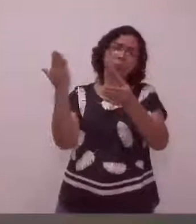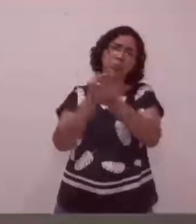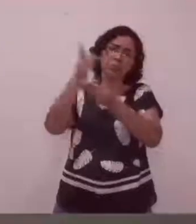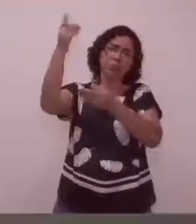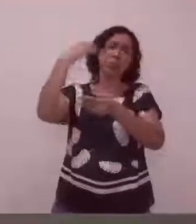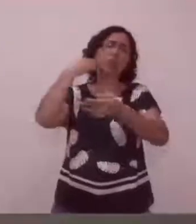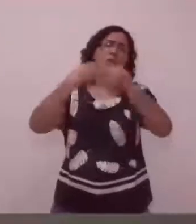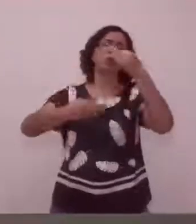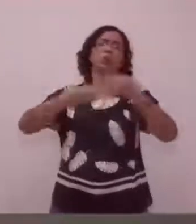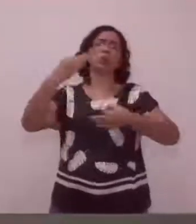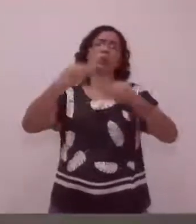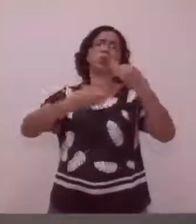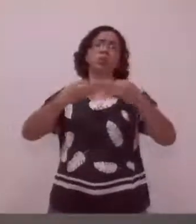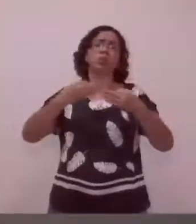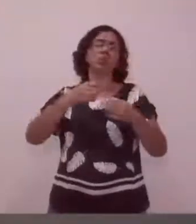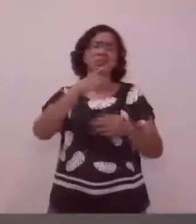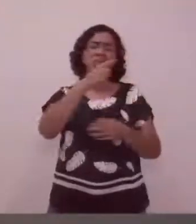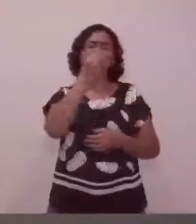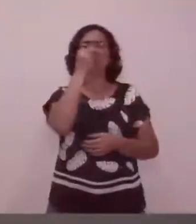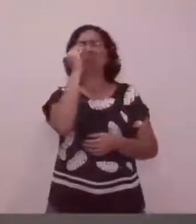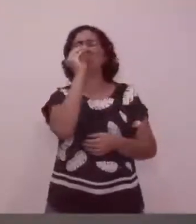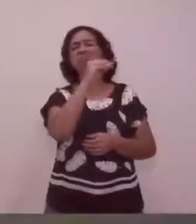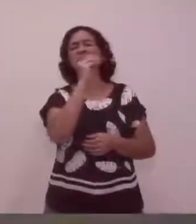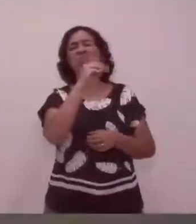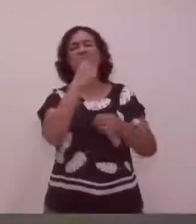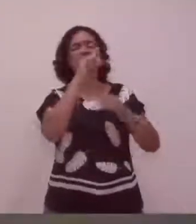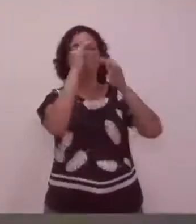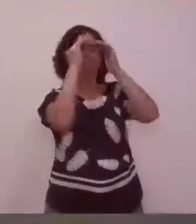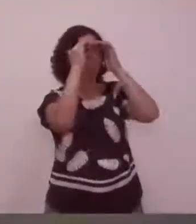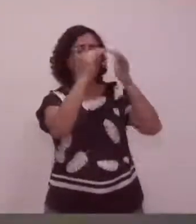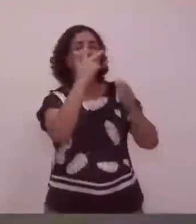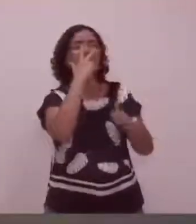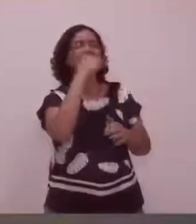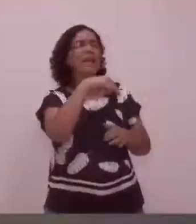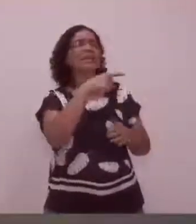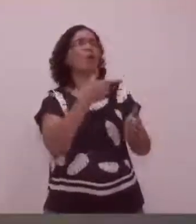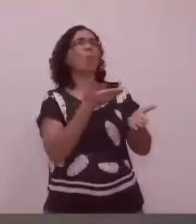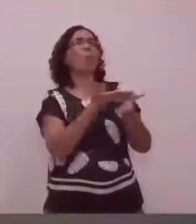Simplesmente é como se elas não estivessem sido aprovadas.